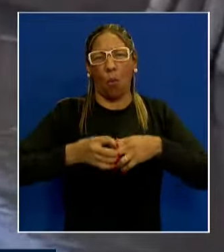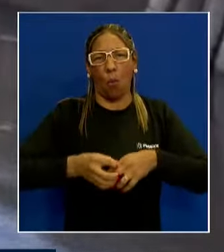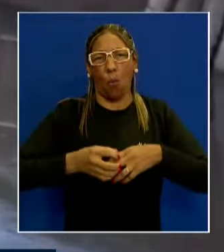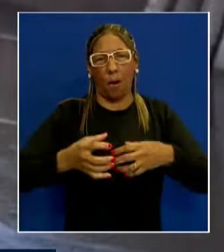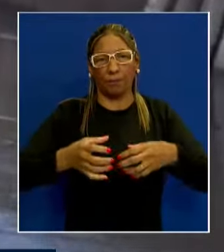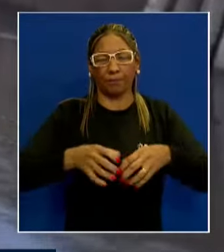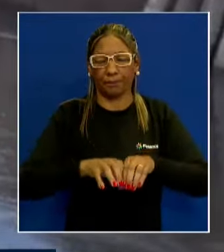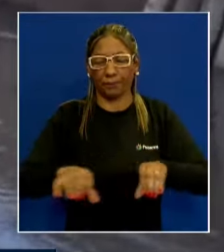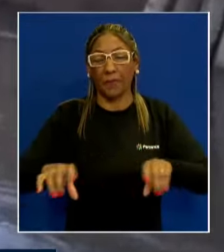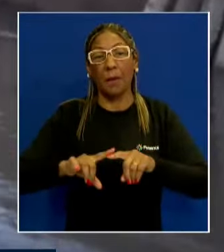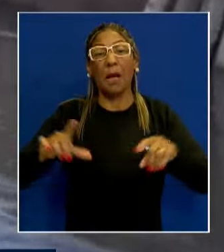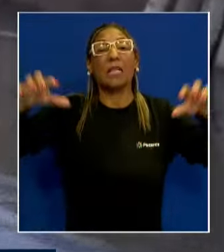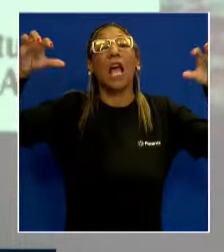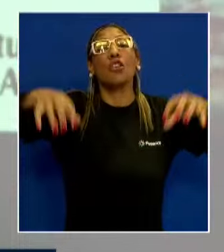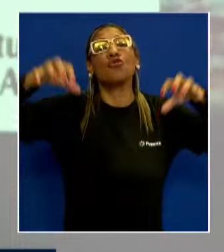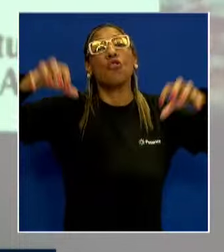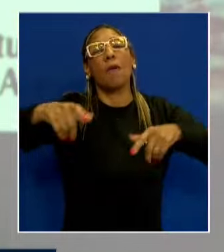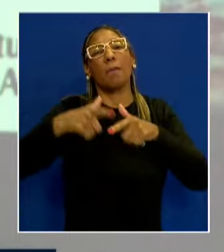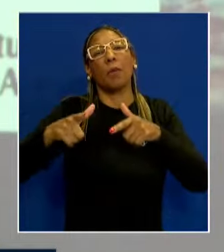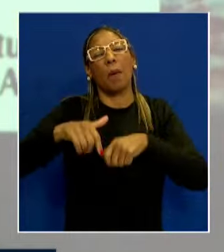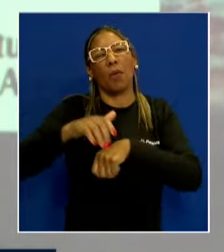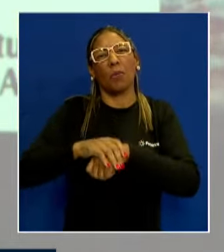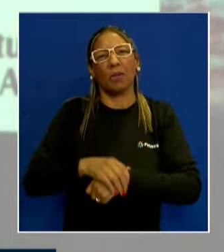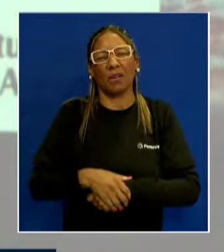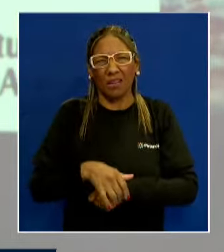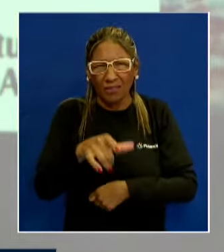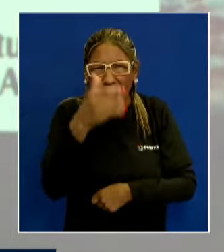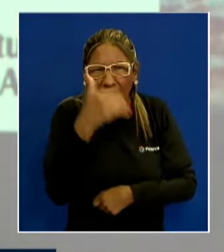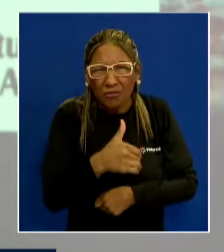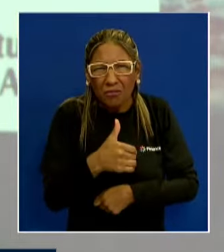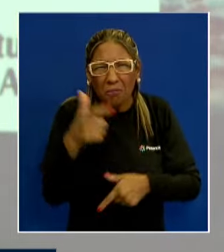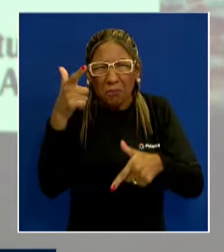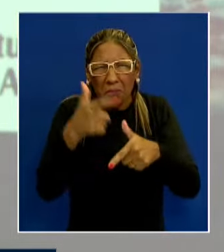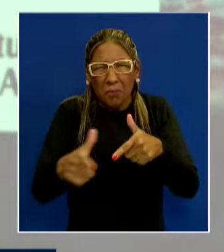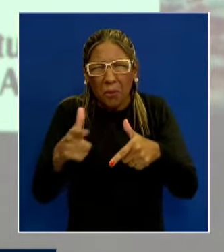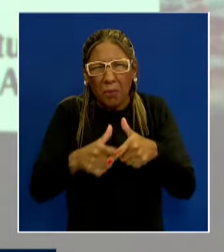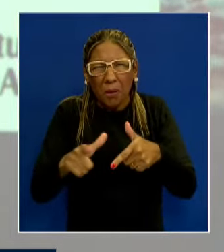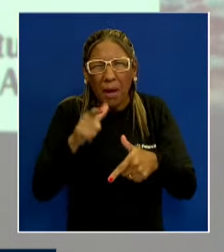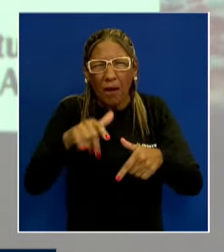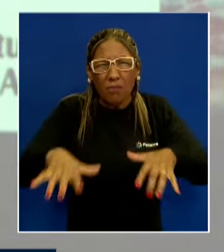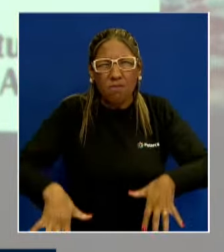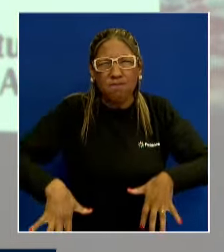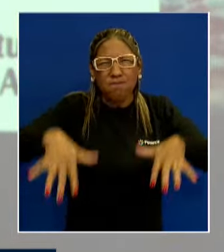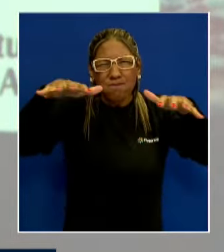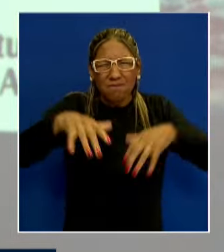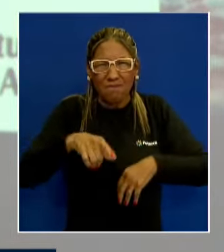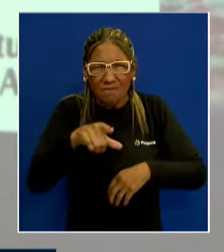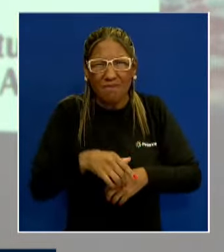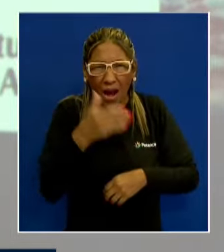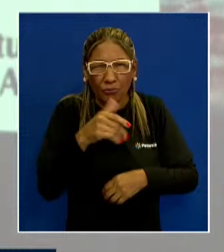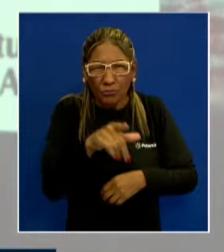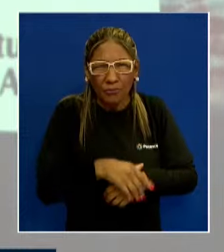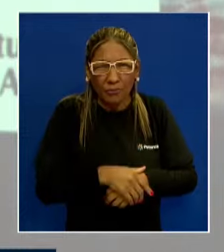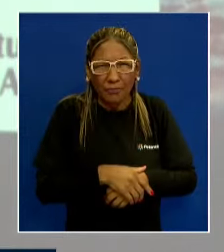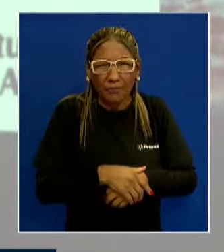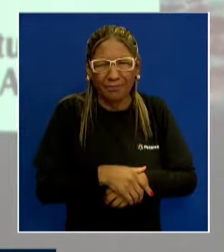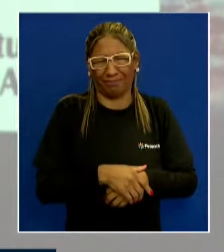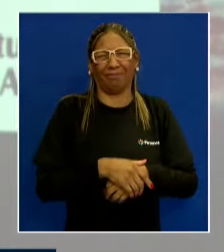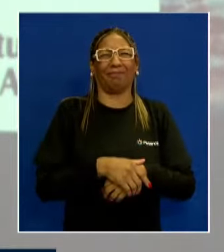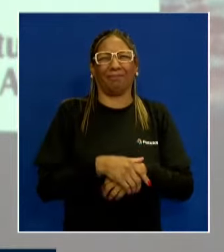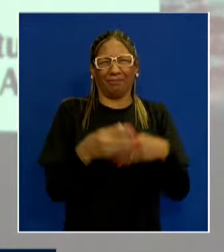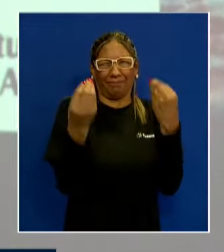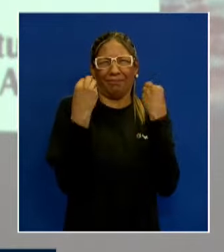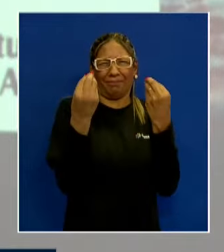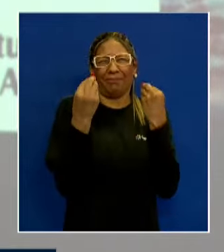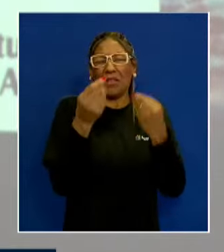a grande quantidade de chuvas. Vocês acham realmente que o problema das enchentes em Porto Alegre foi duas casas de bombas? Será que as